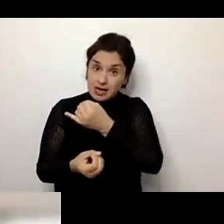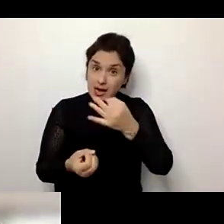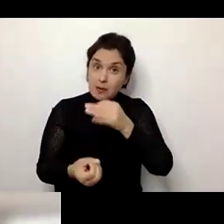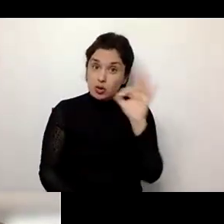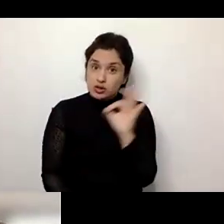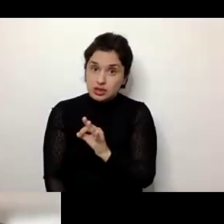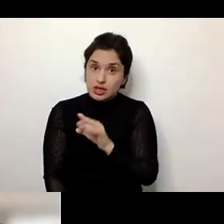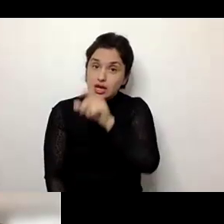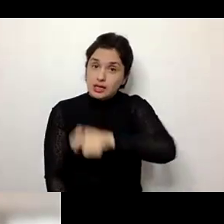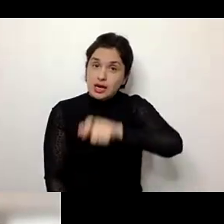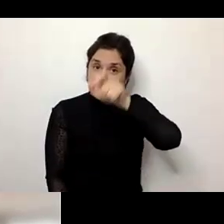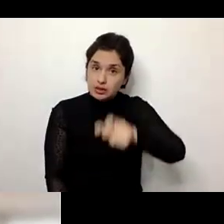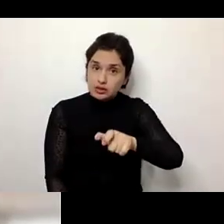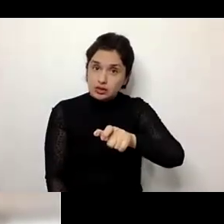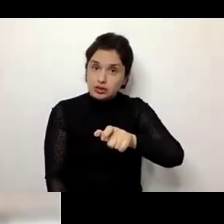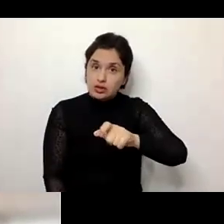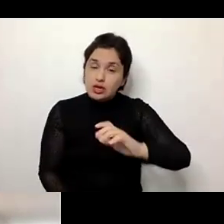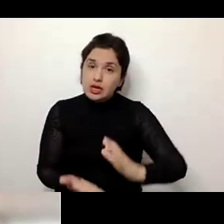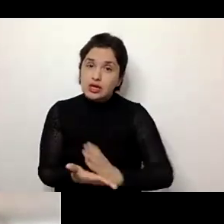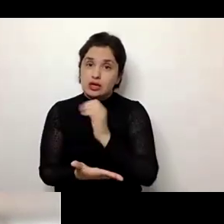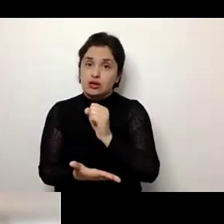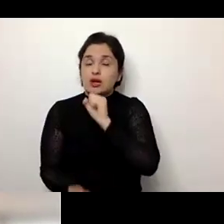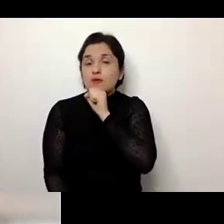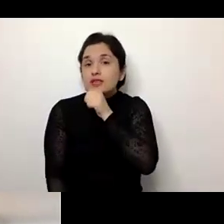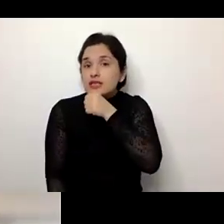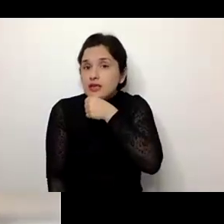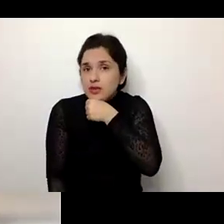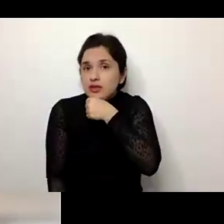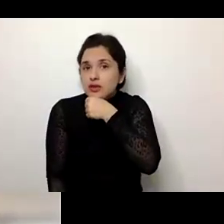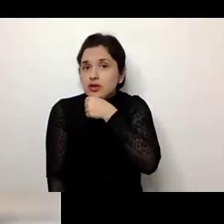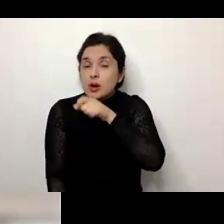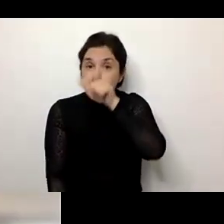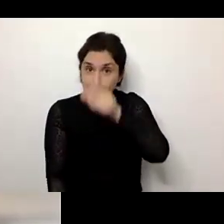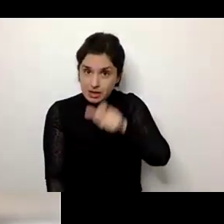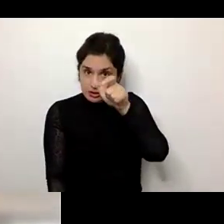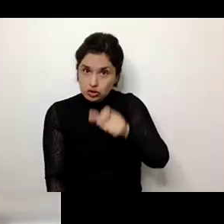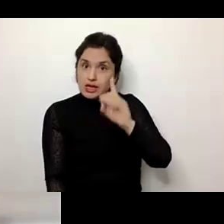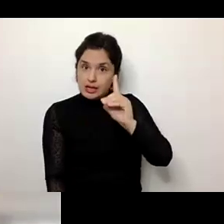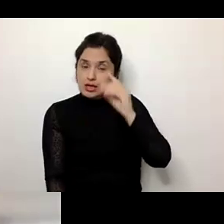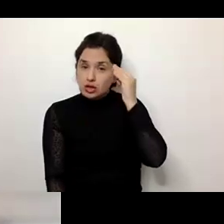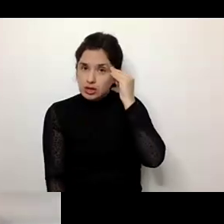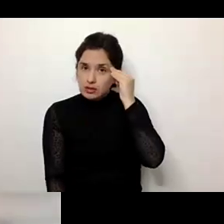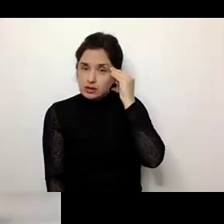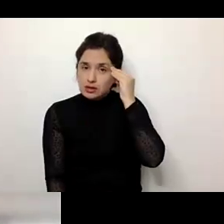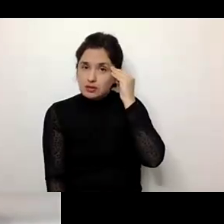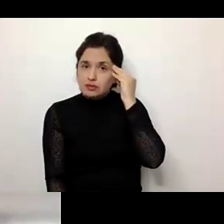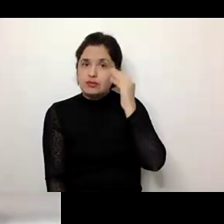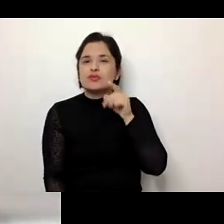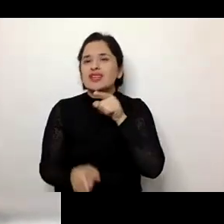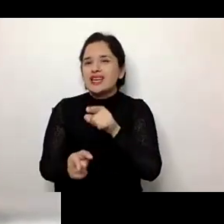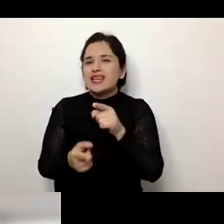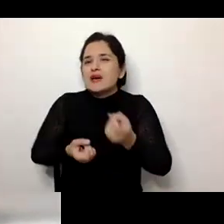das pessoas que alcançavam o envelhecimento, pessoas com deficiência intelectual, elas